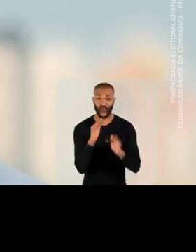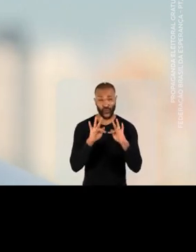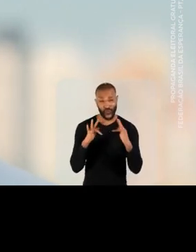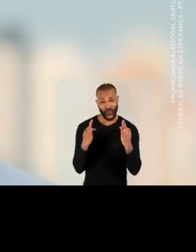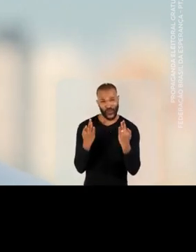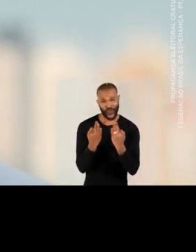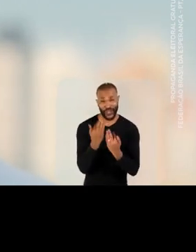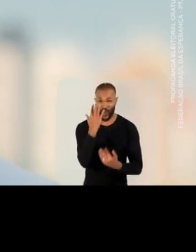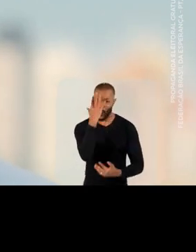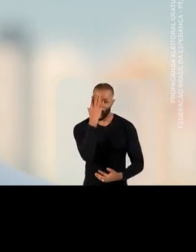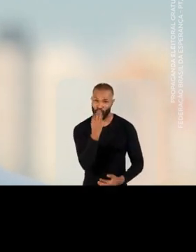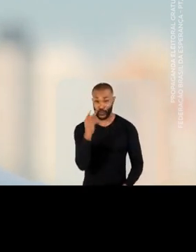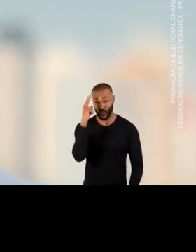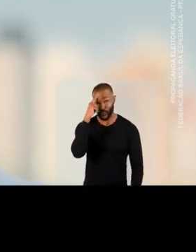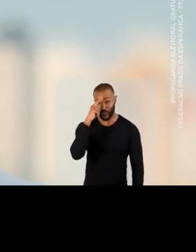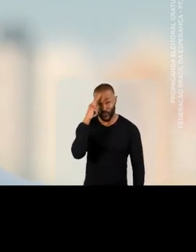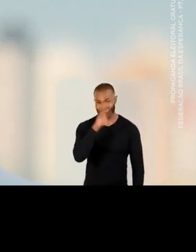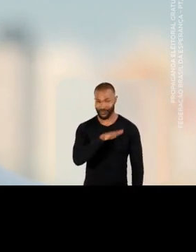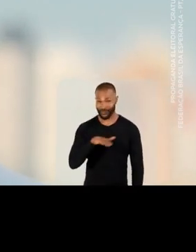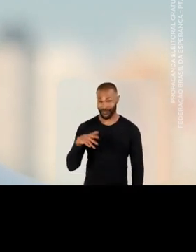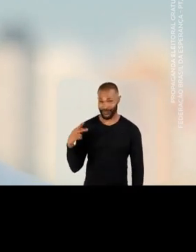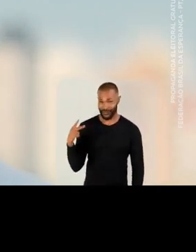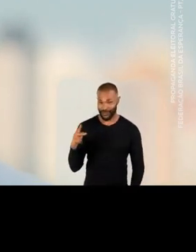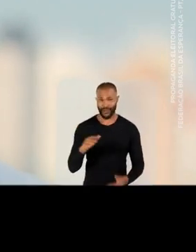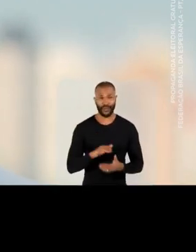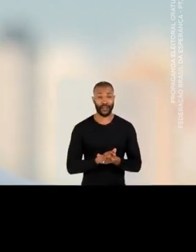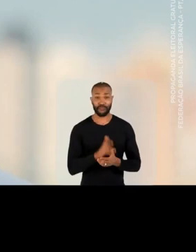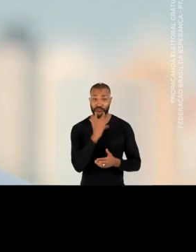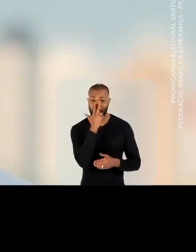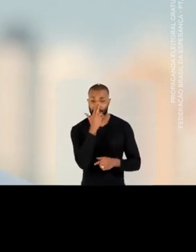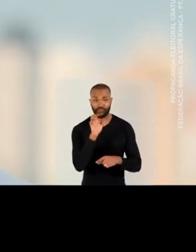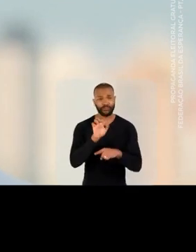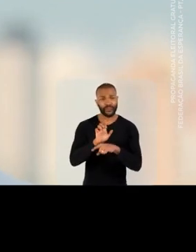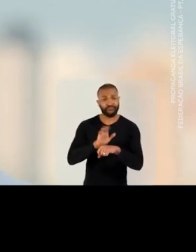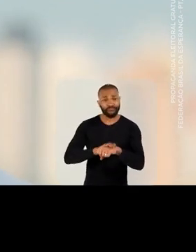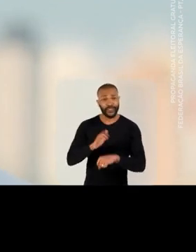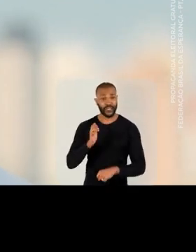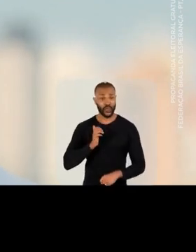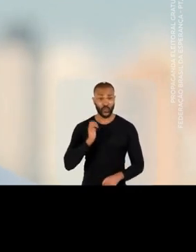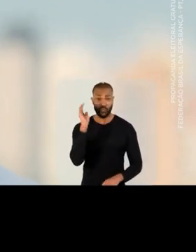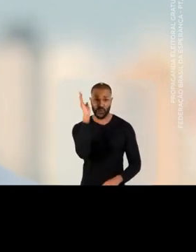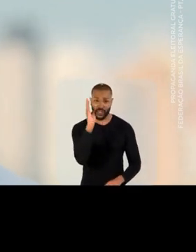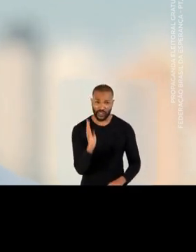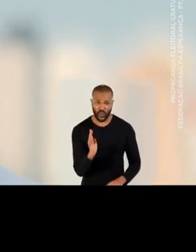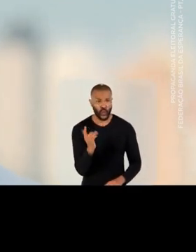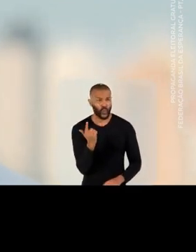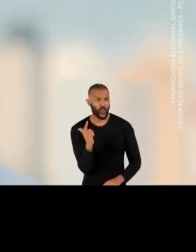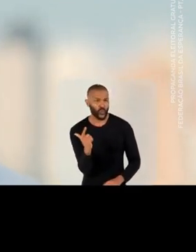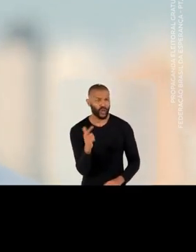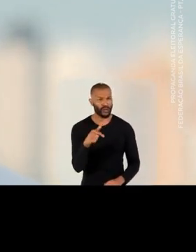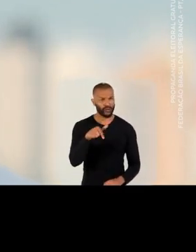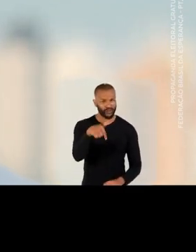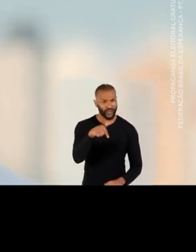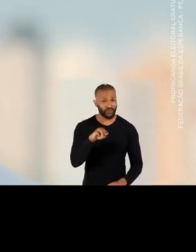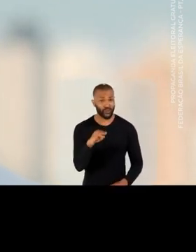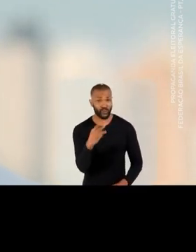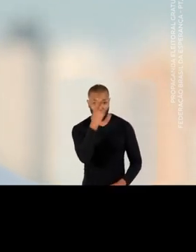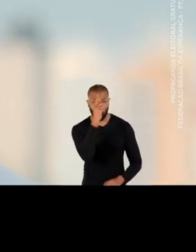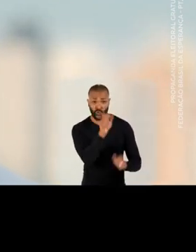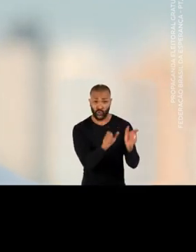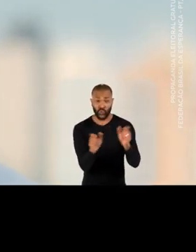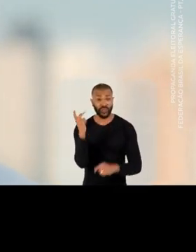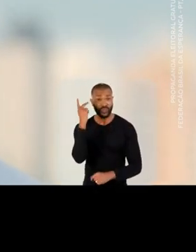família, fotos e histórias da infância. Como se no estado mais rico do país, a gente não tivesse 7 milhões de